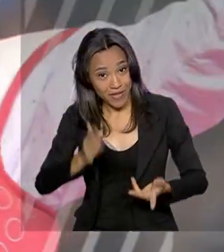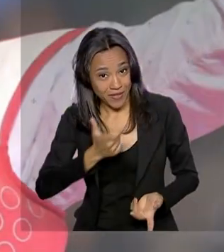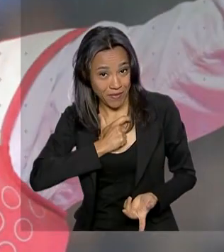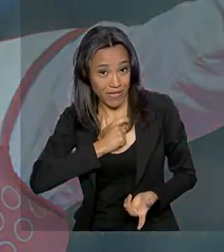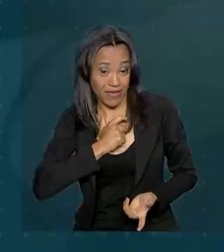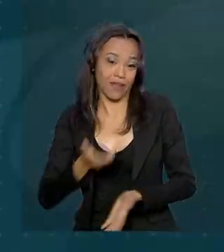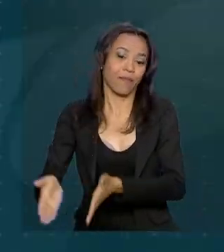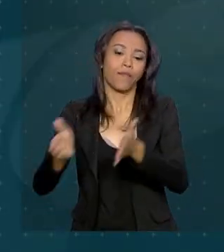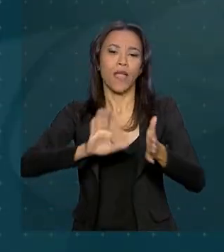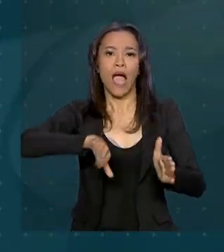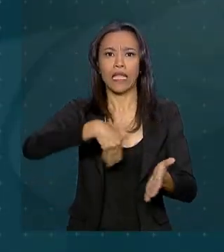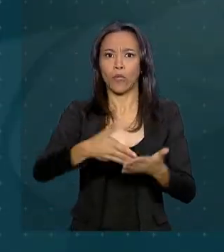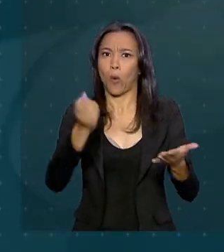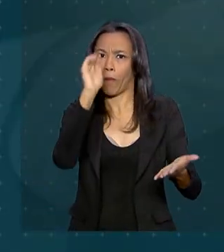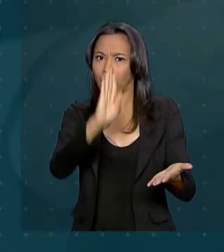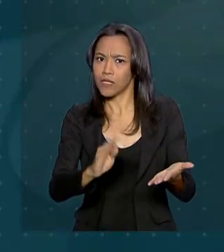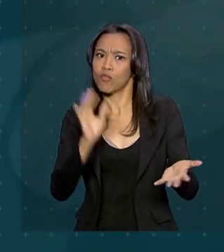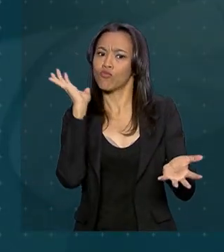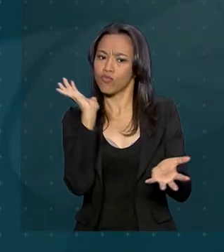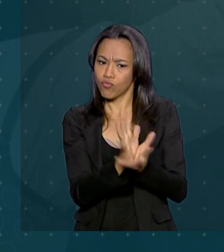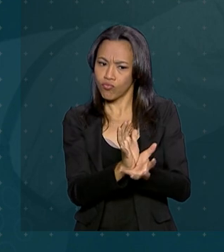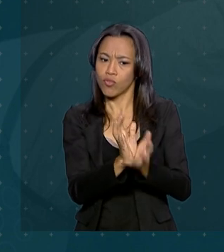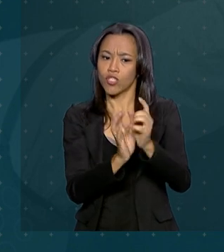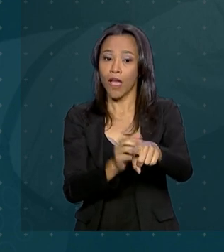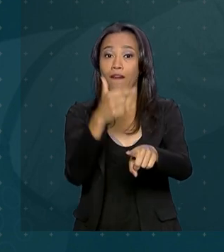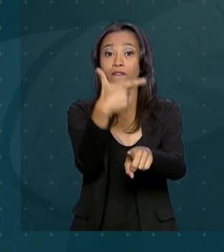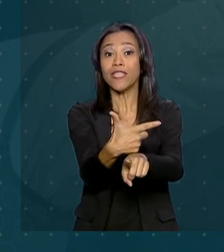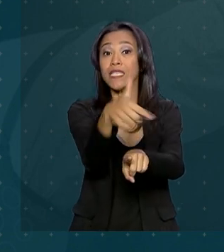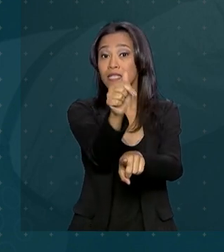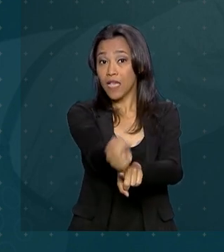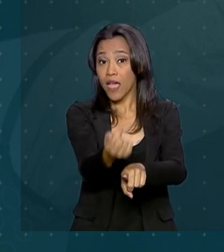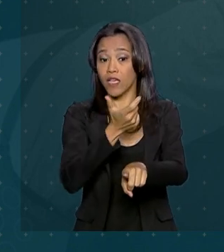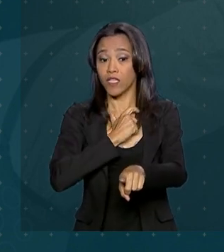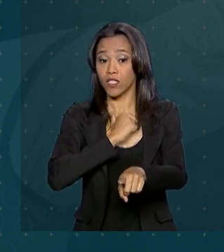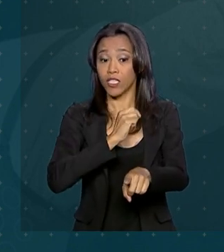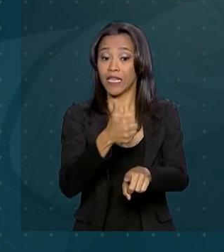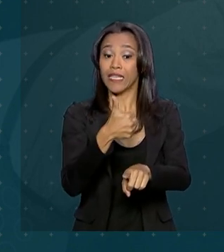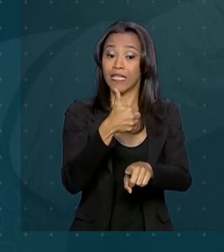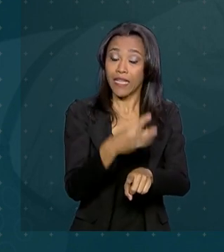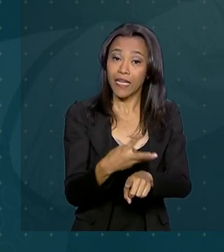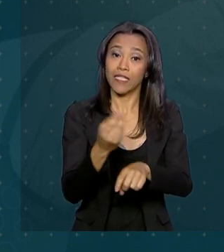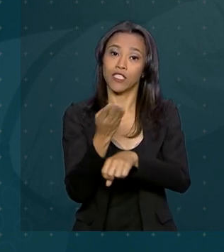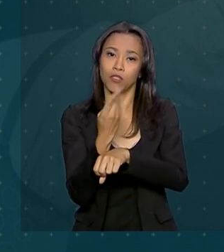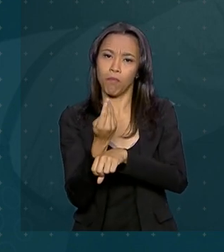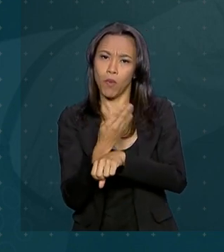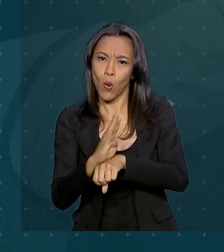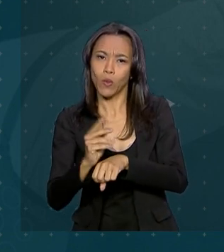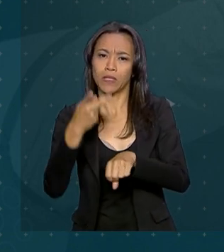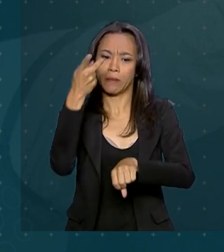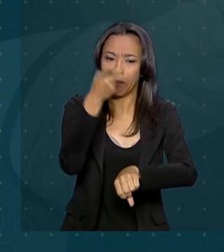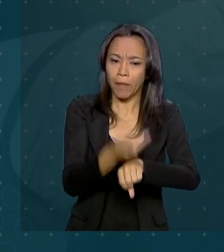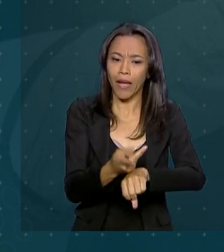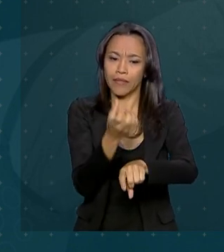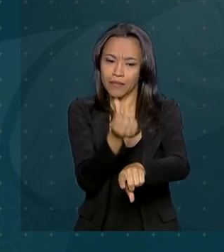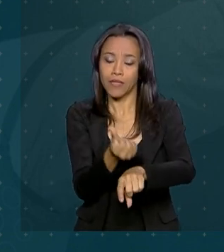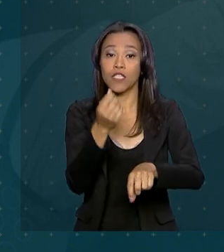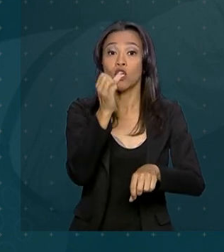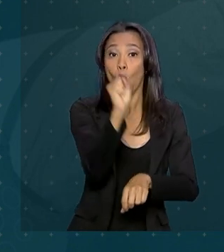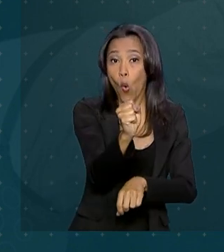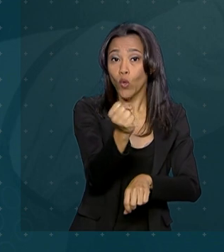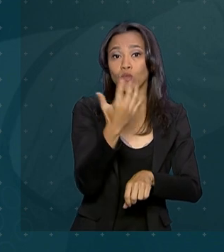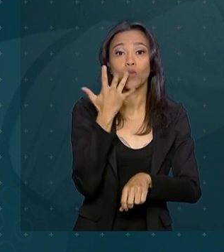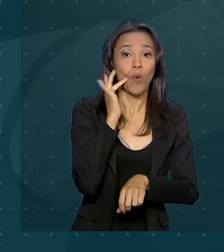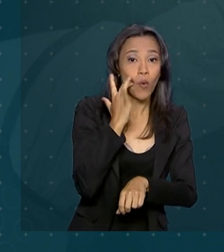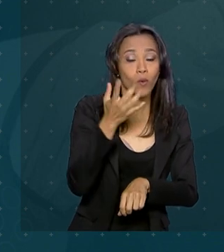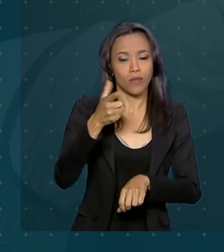Até agora, o Brasil já conquistou 27 medalhas, 13 de bronze, 6 de prata e 8 de ouro. A delegação